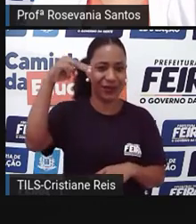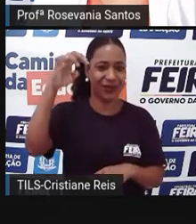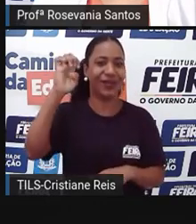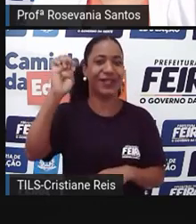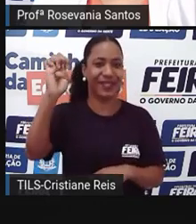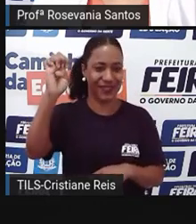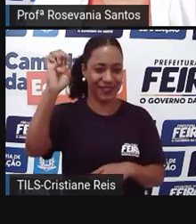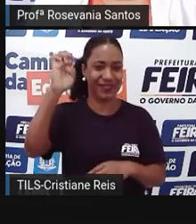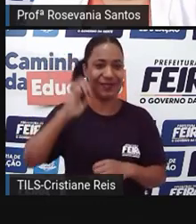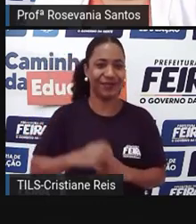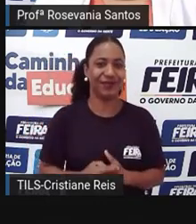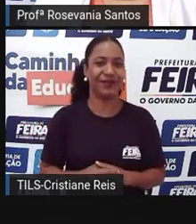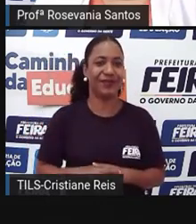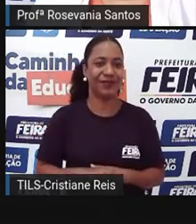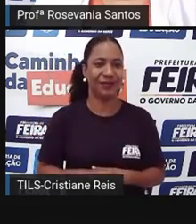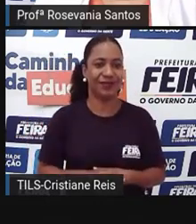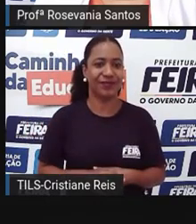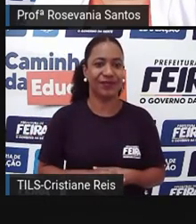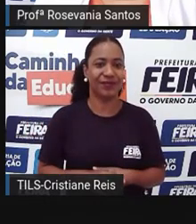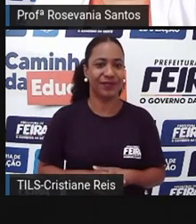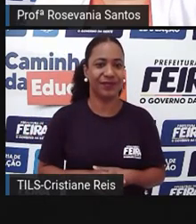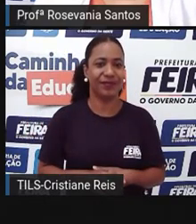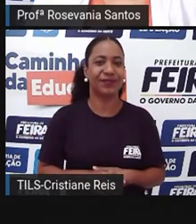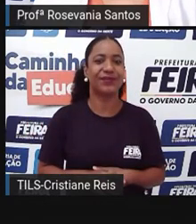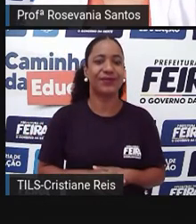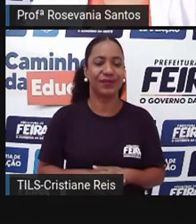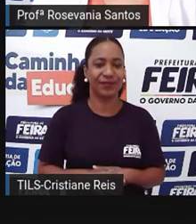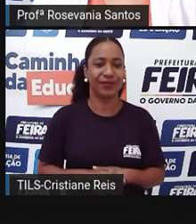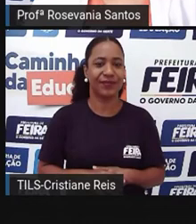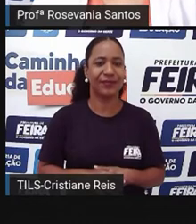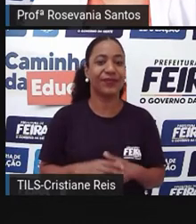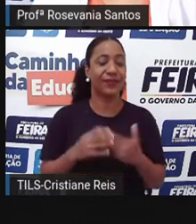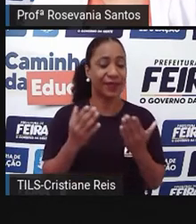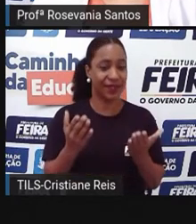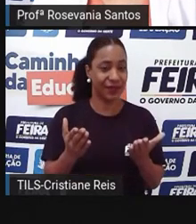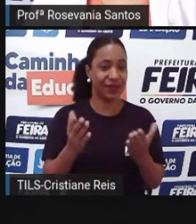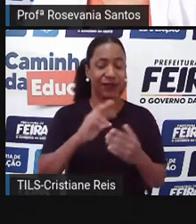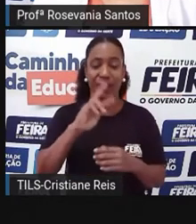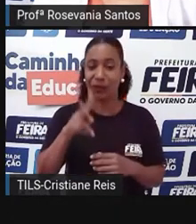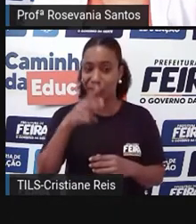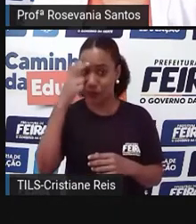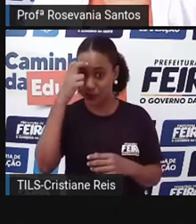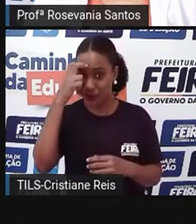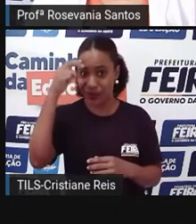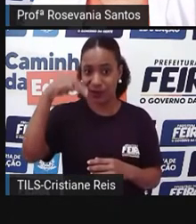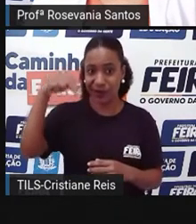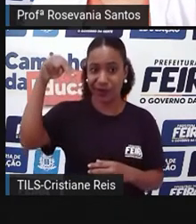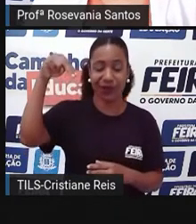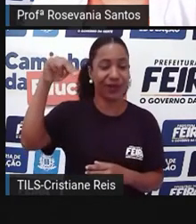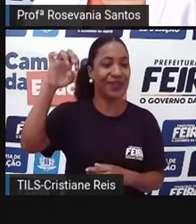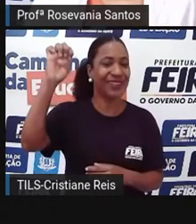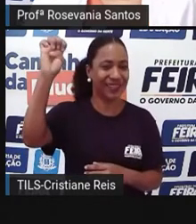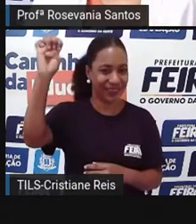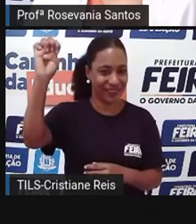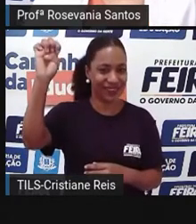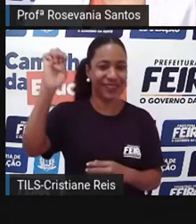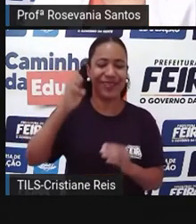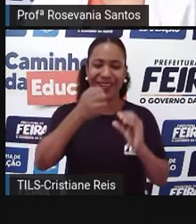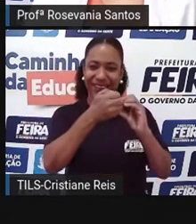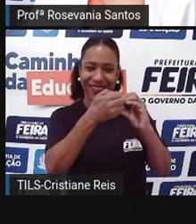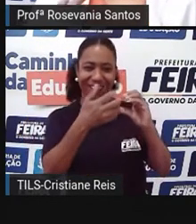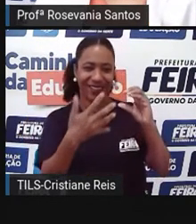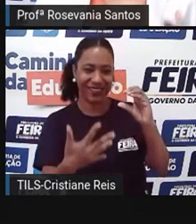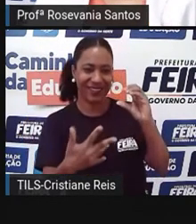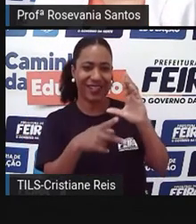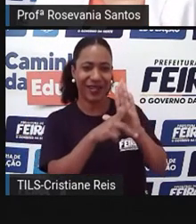a pró acabou passando o final, desculpa, gente, né, então, a cultura nordestina, ela é bem característica mesmo, a